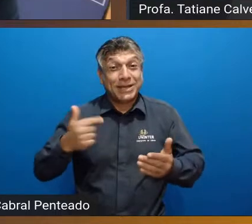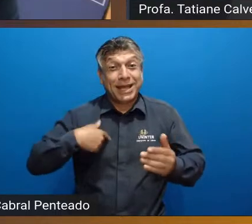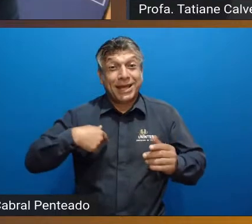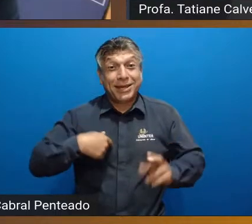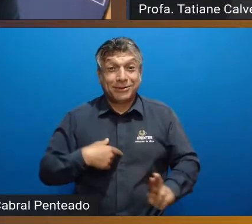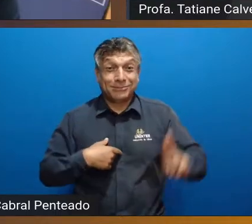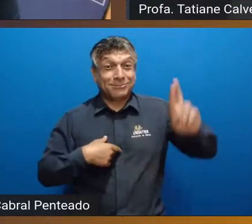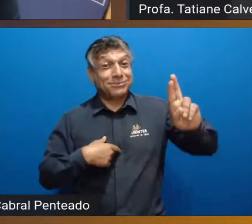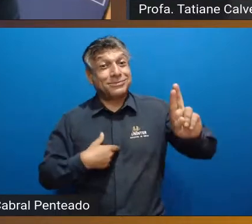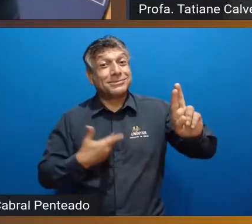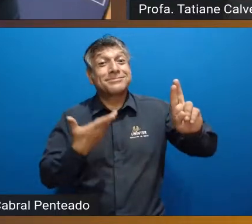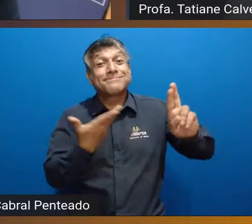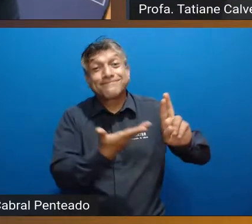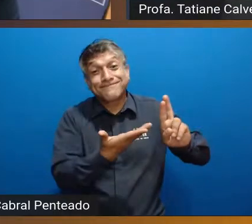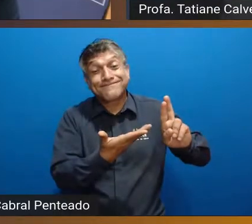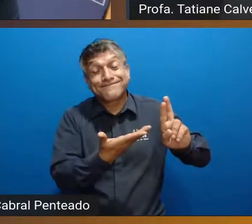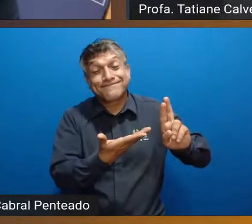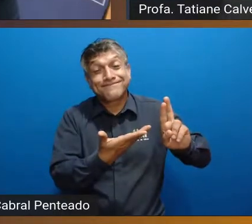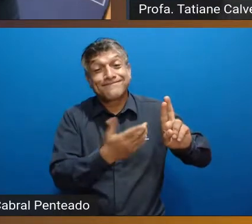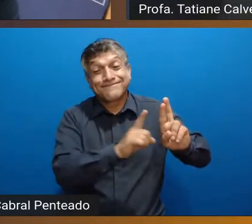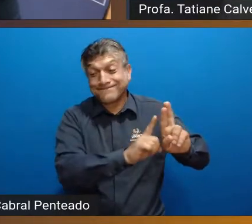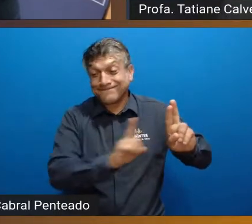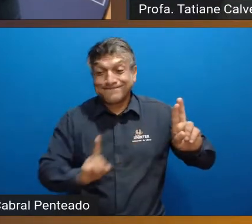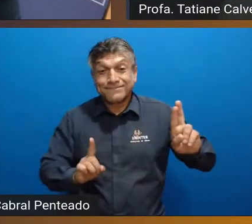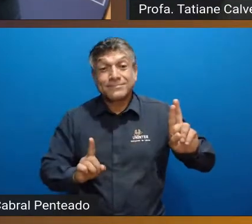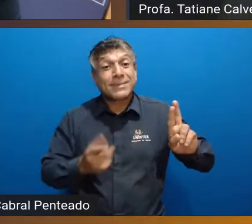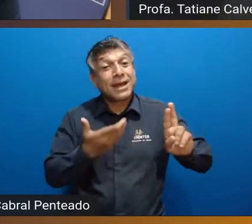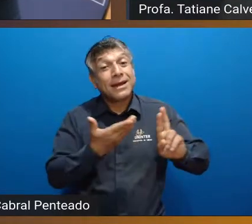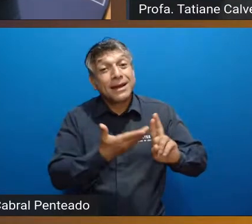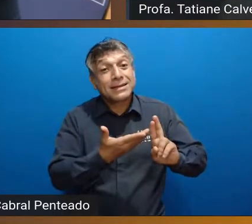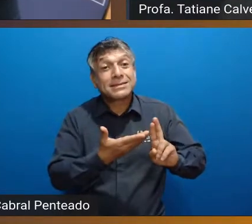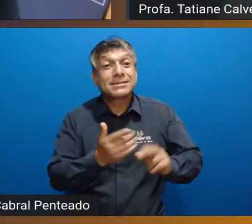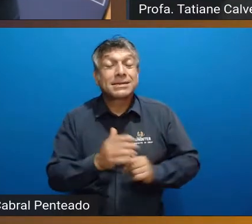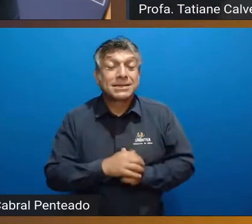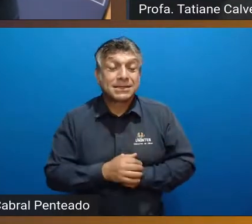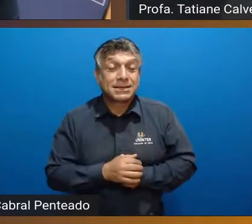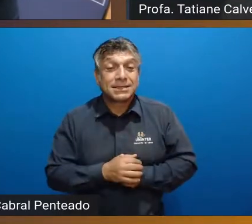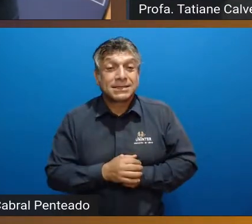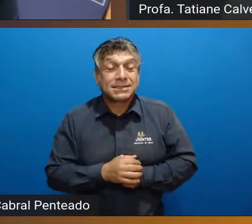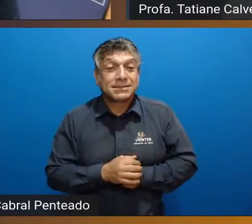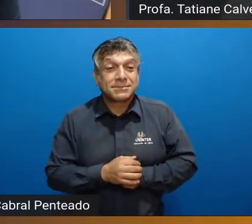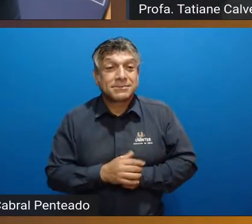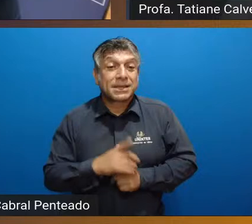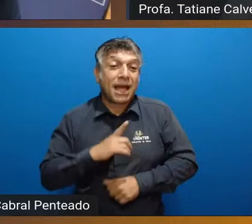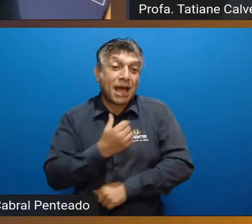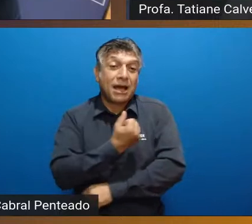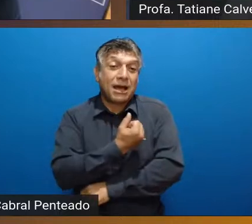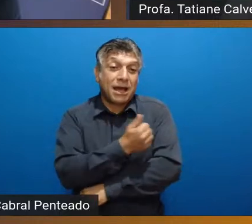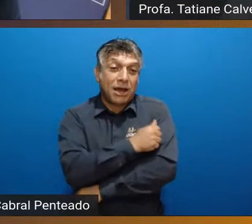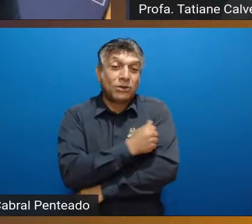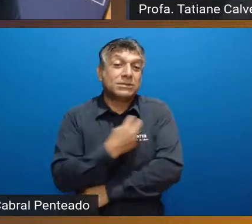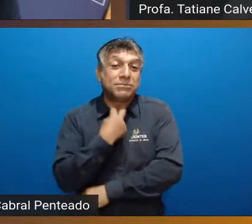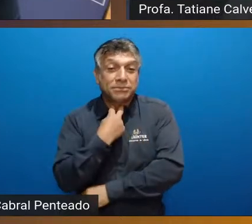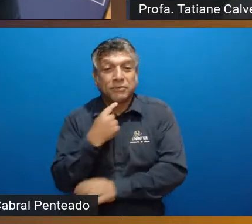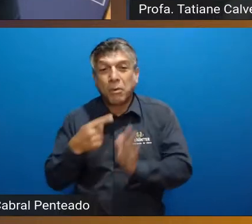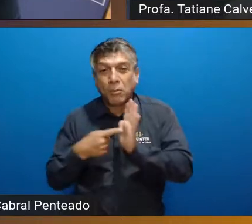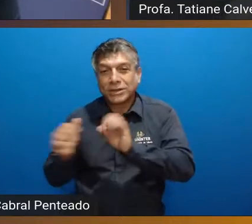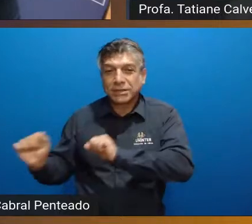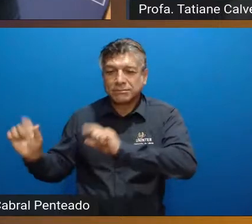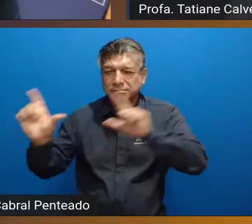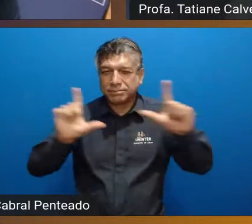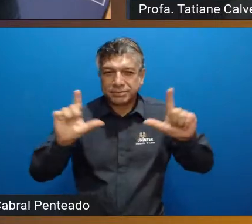aqui a a nossa aluna vou só compartilhar aqui também alguns slides